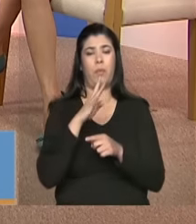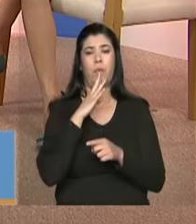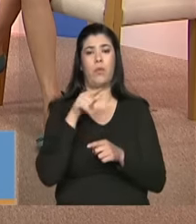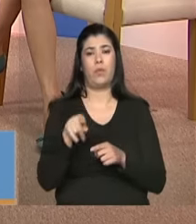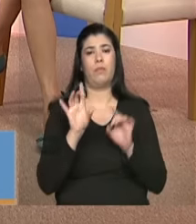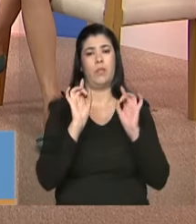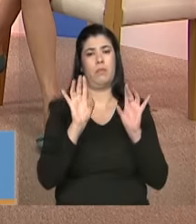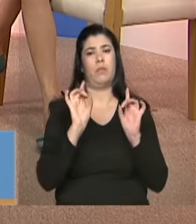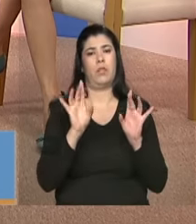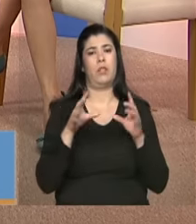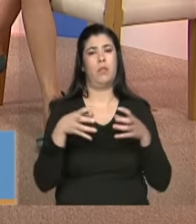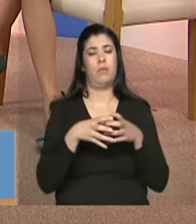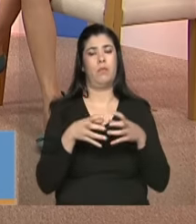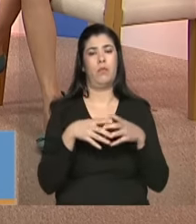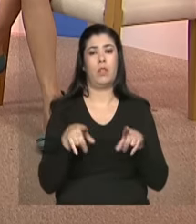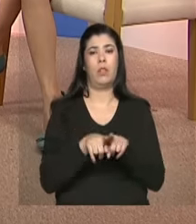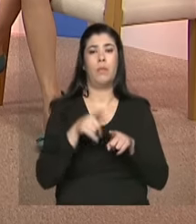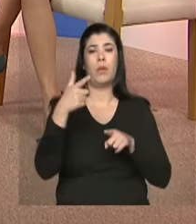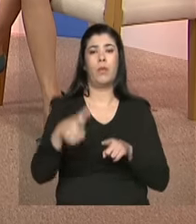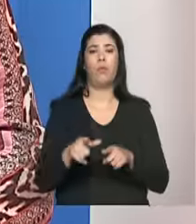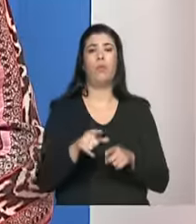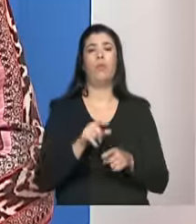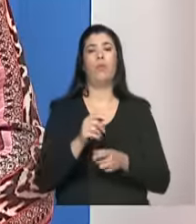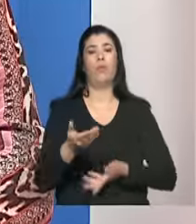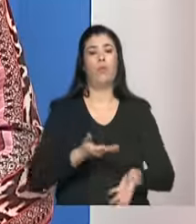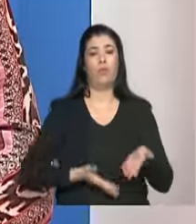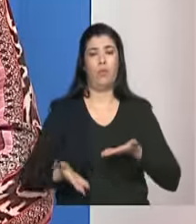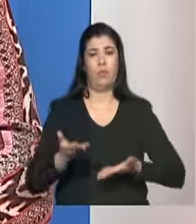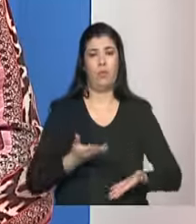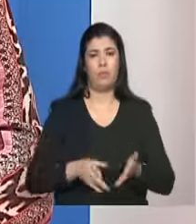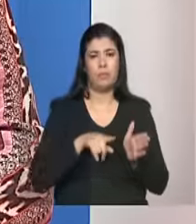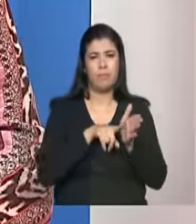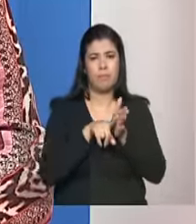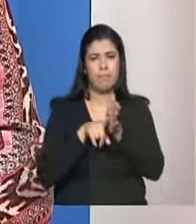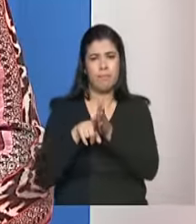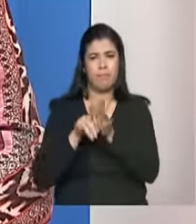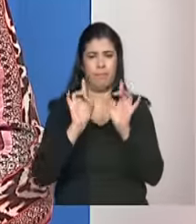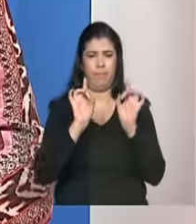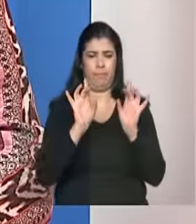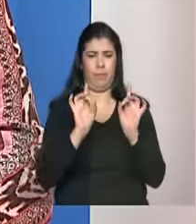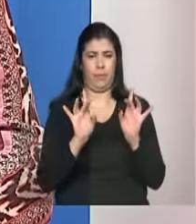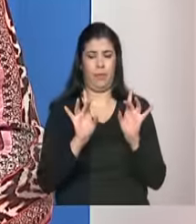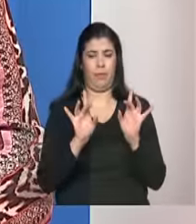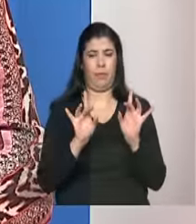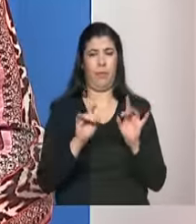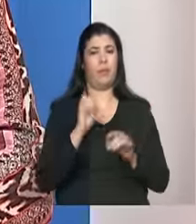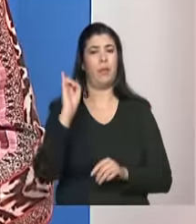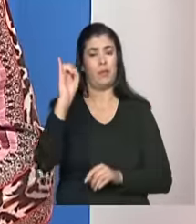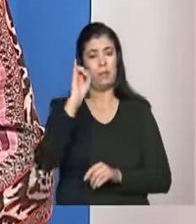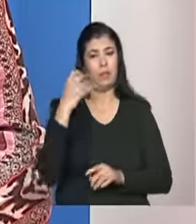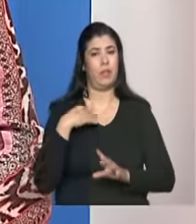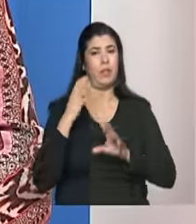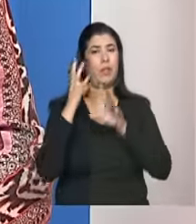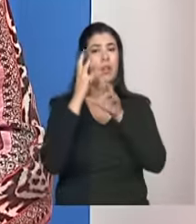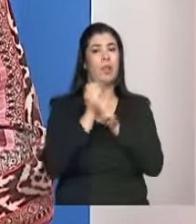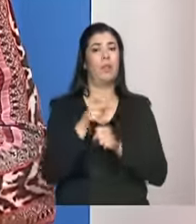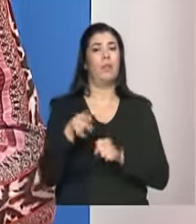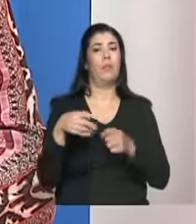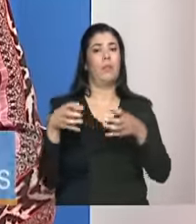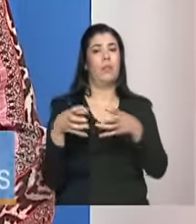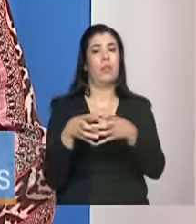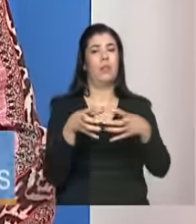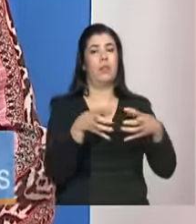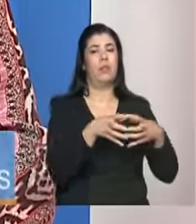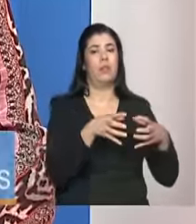serviço especializado em abordagem social que eu acho que é muito importante resgatar esse serviço na medida em que as equipes estão